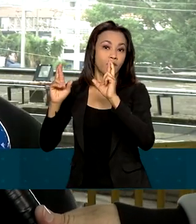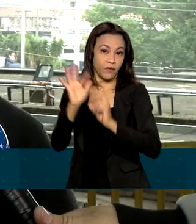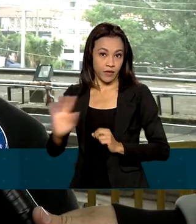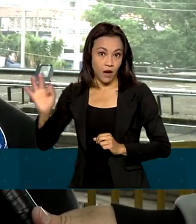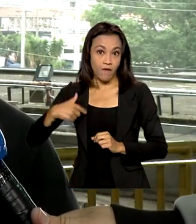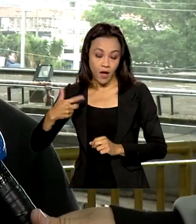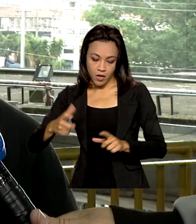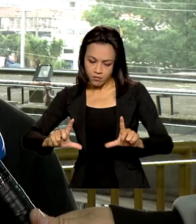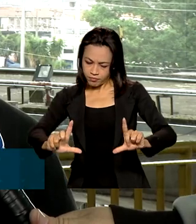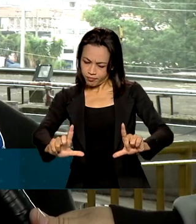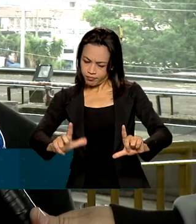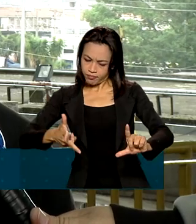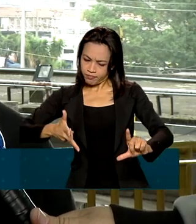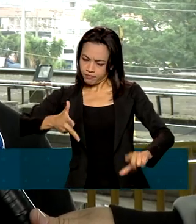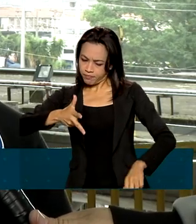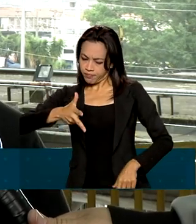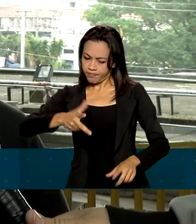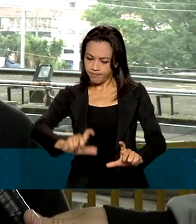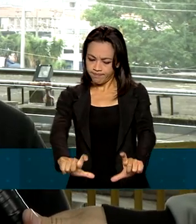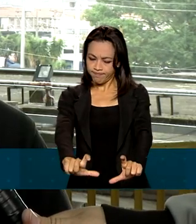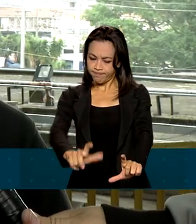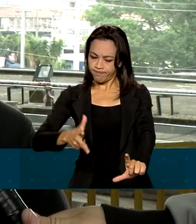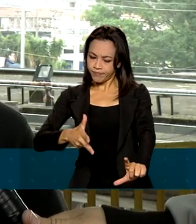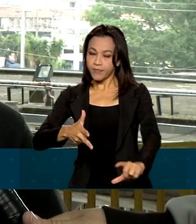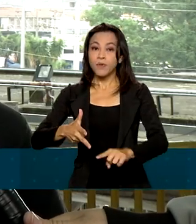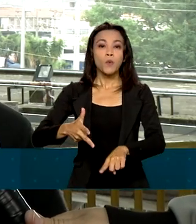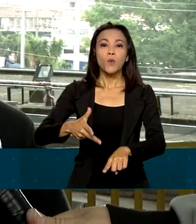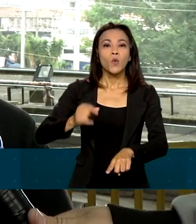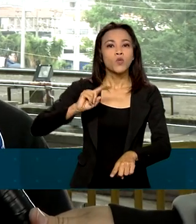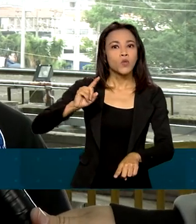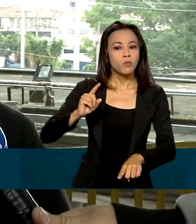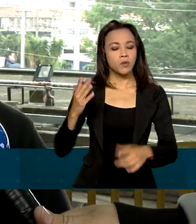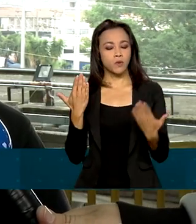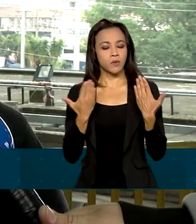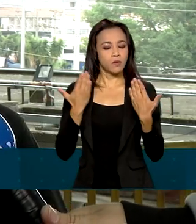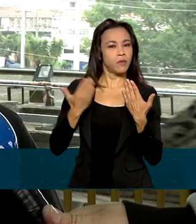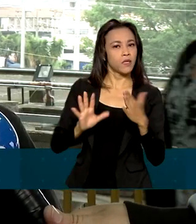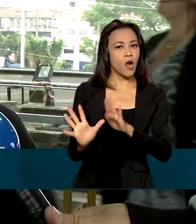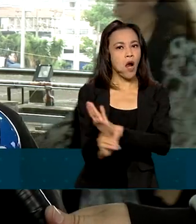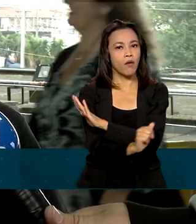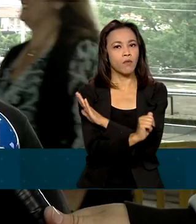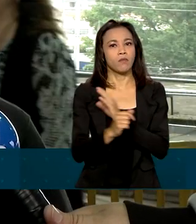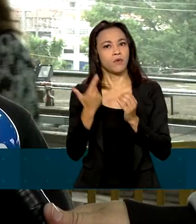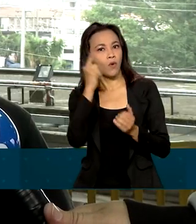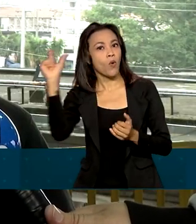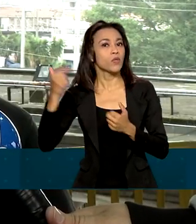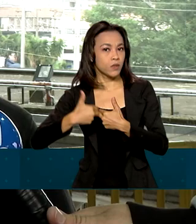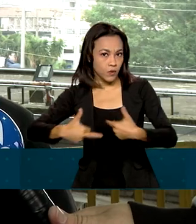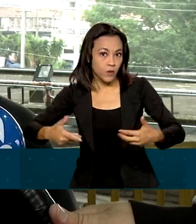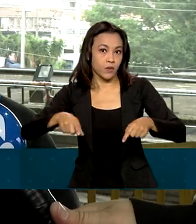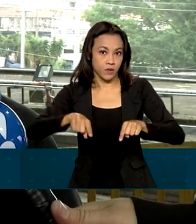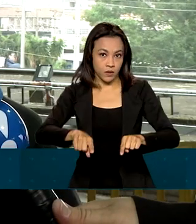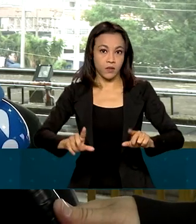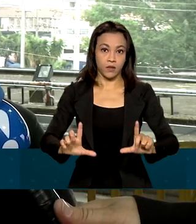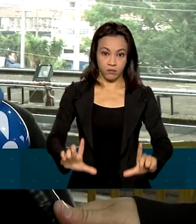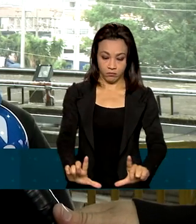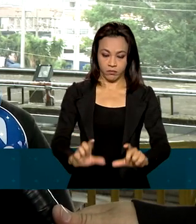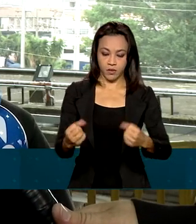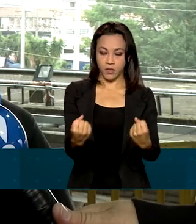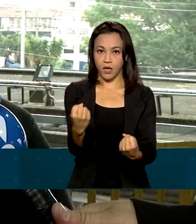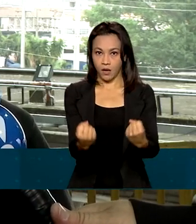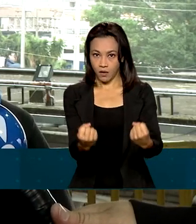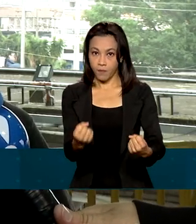placa, identificar veículos que tenham queixa de furto, roubo ou qualquer outra situação. Vai